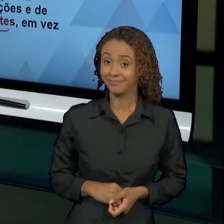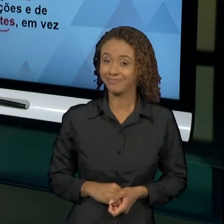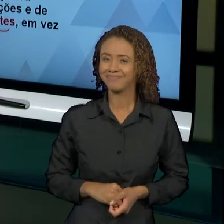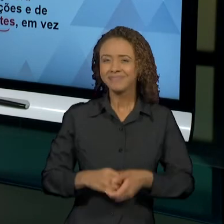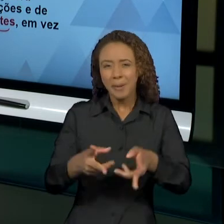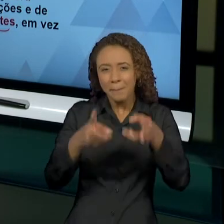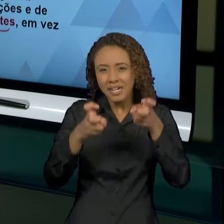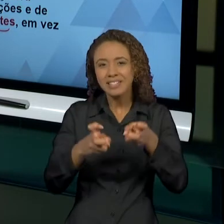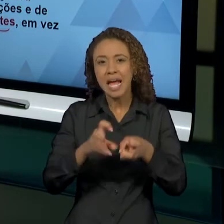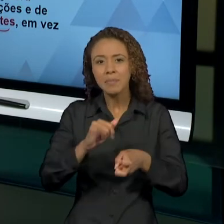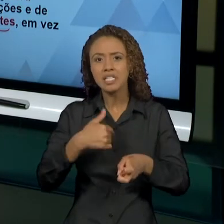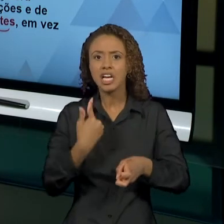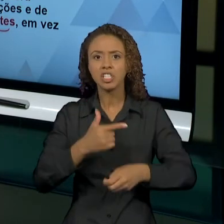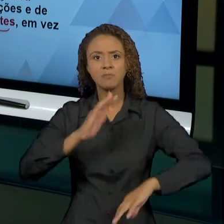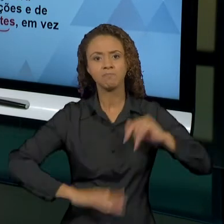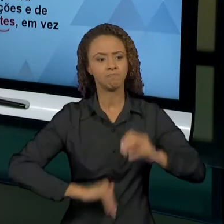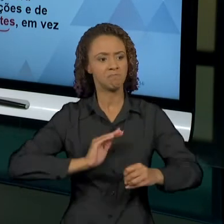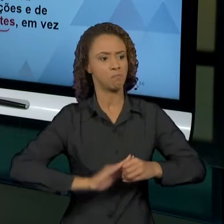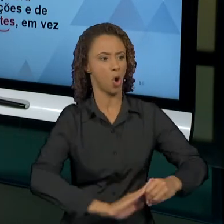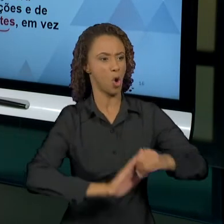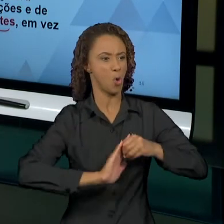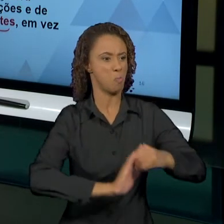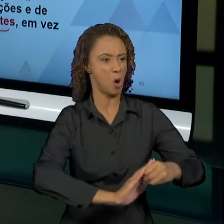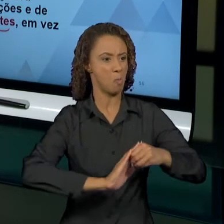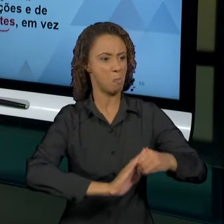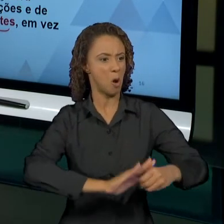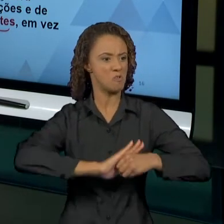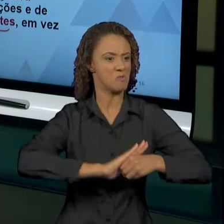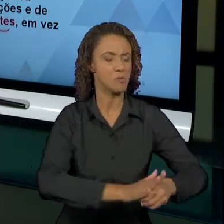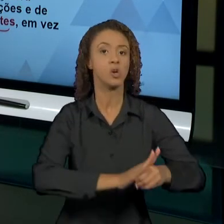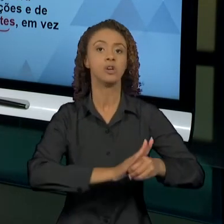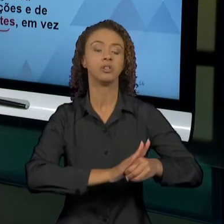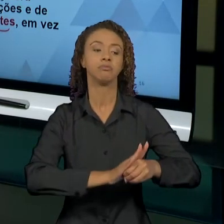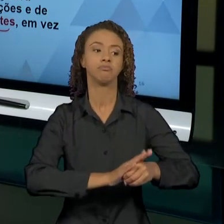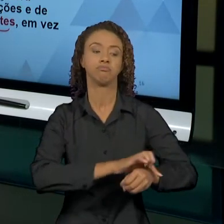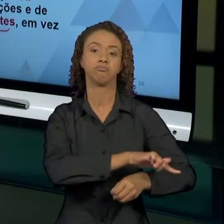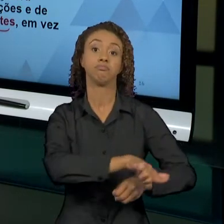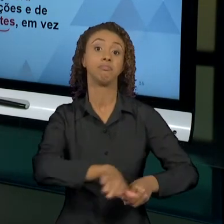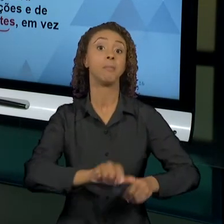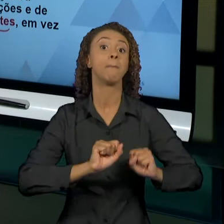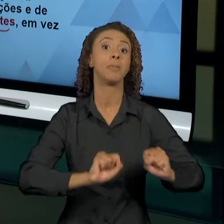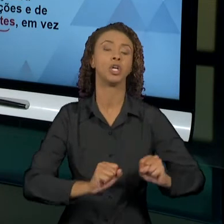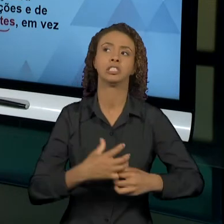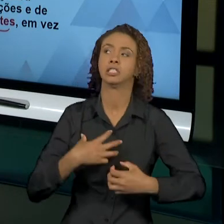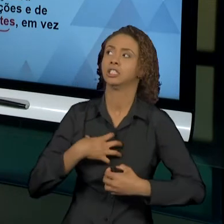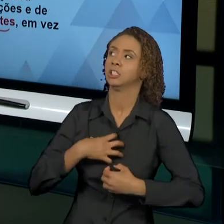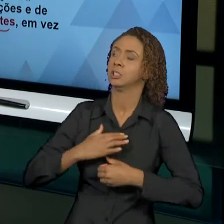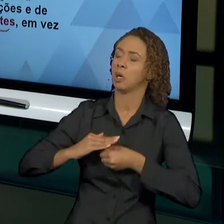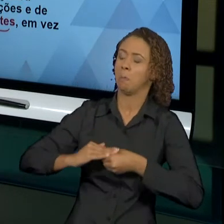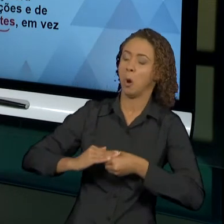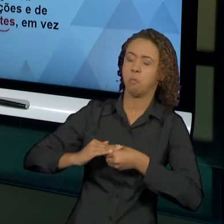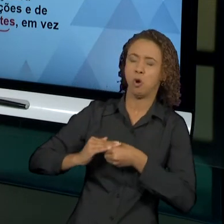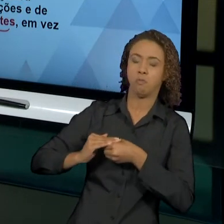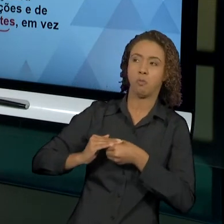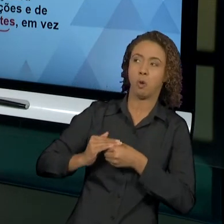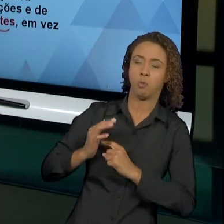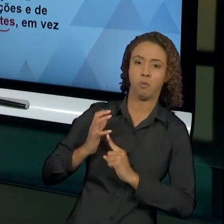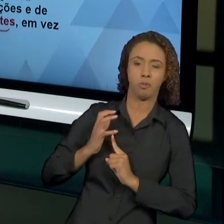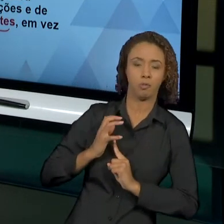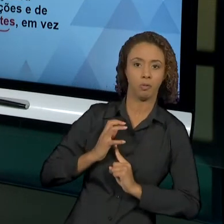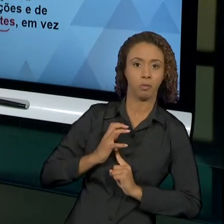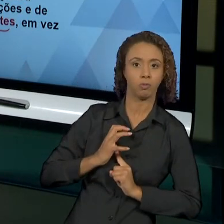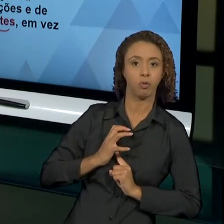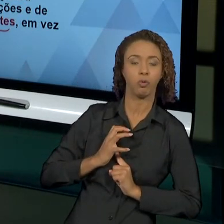provocar situações e realmente episódios que vão aflorar toda essa energia que pode ser